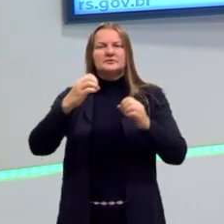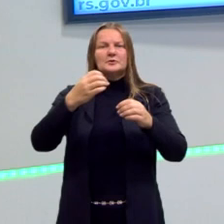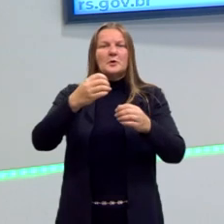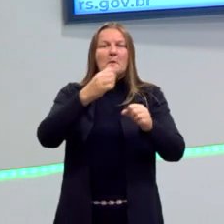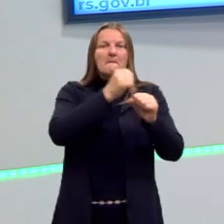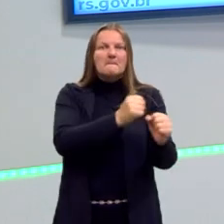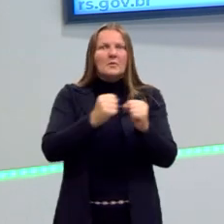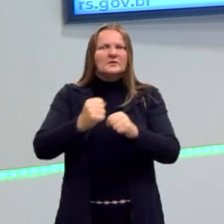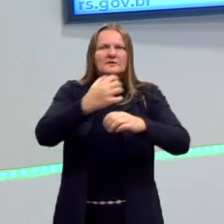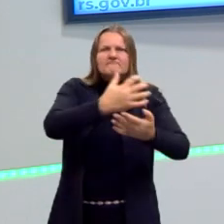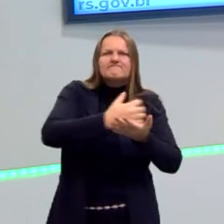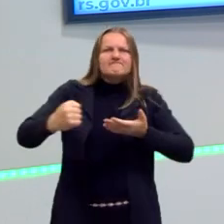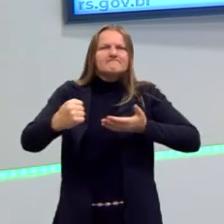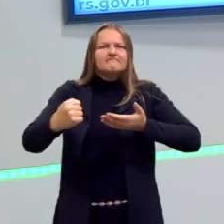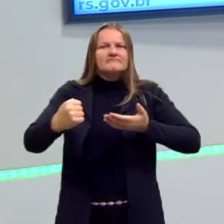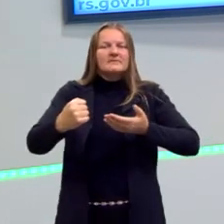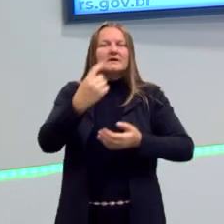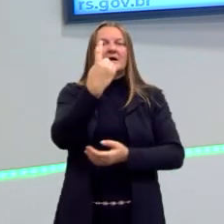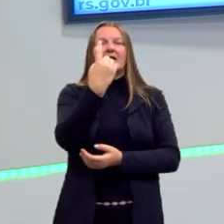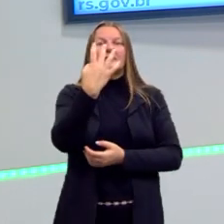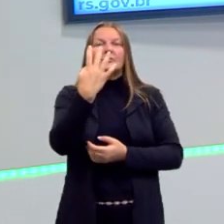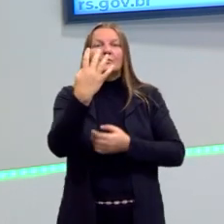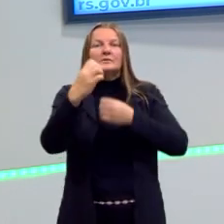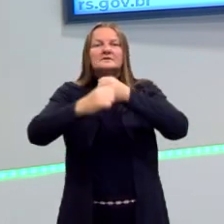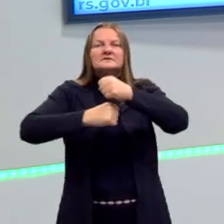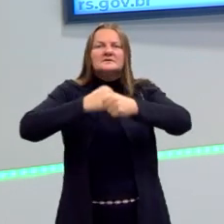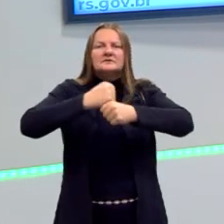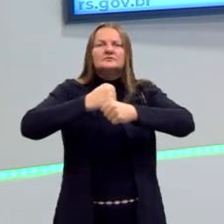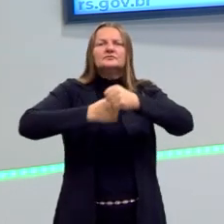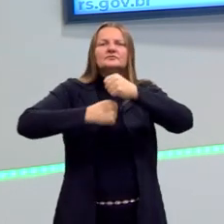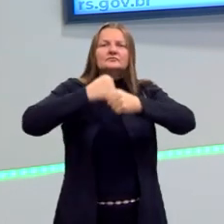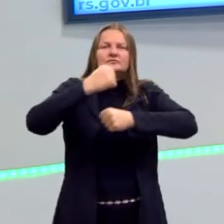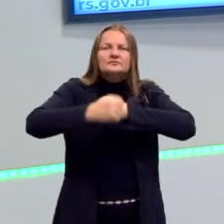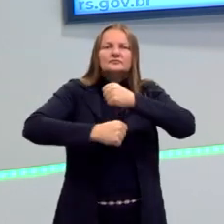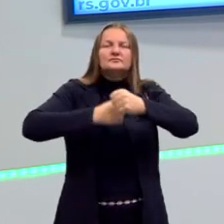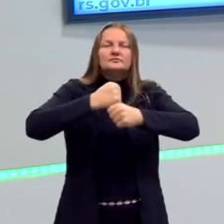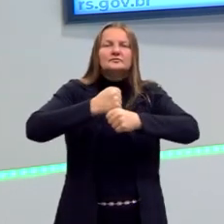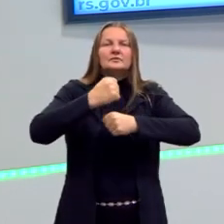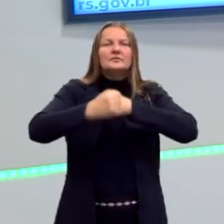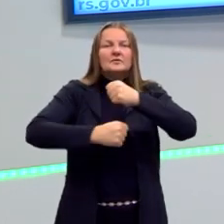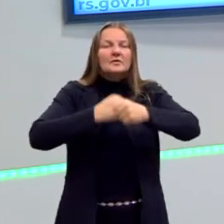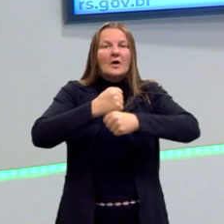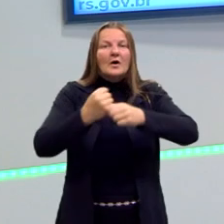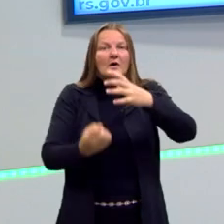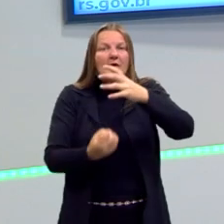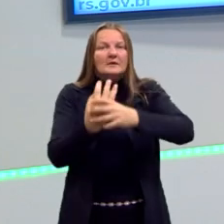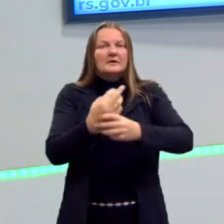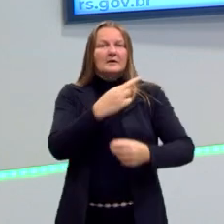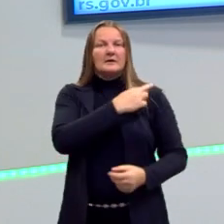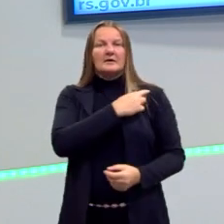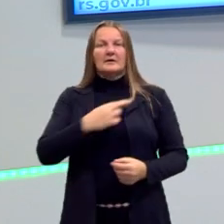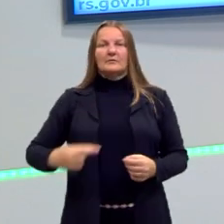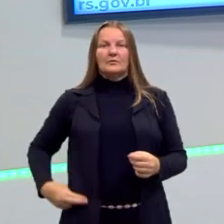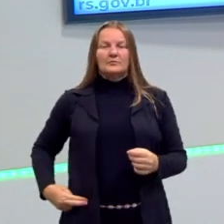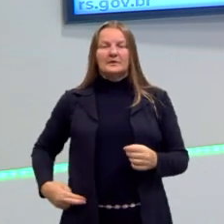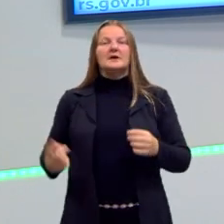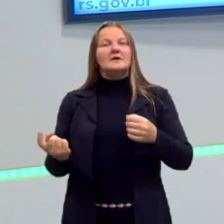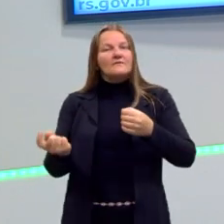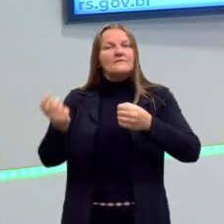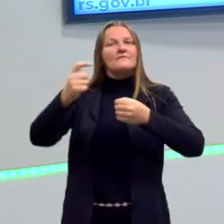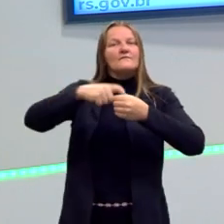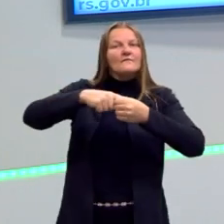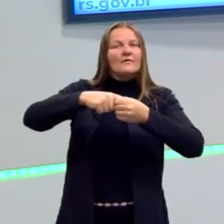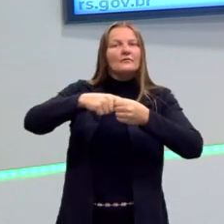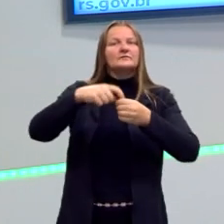e, por 14 anos, se estabelece um governo republicano. E os Médici voltam ao poder novamente no